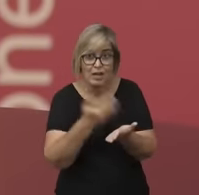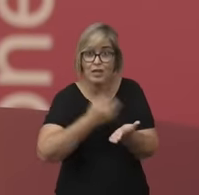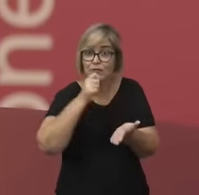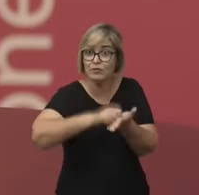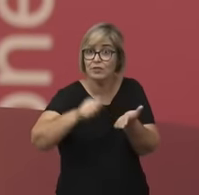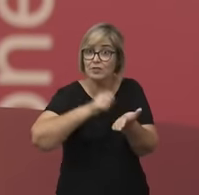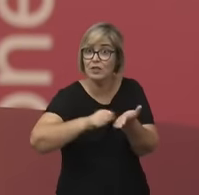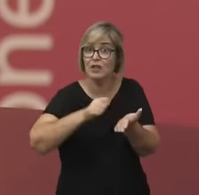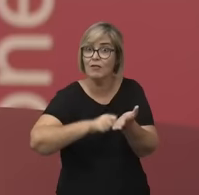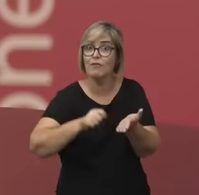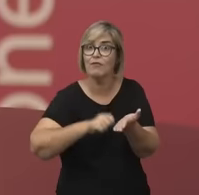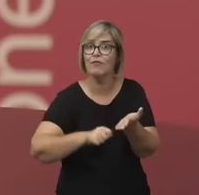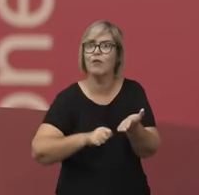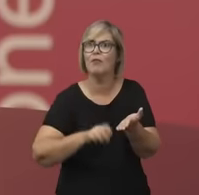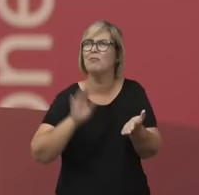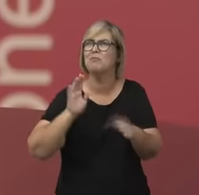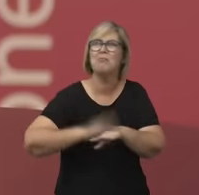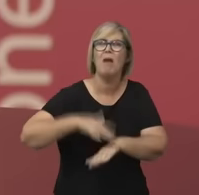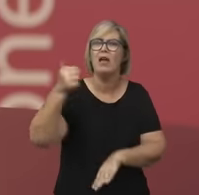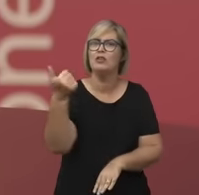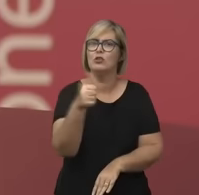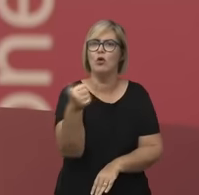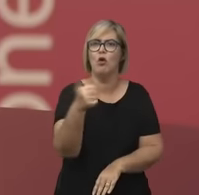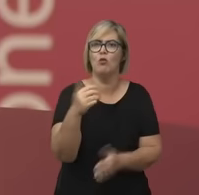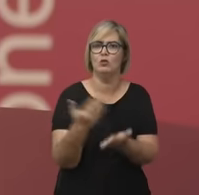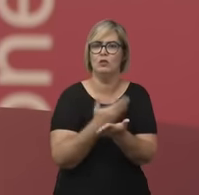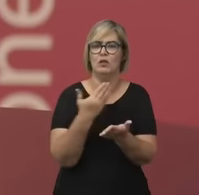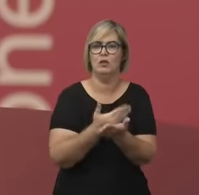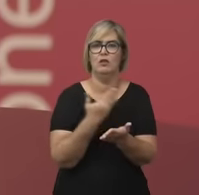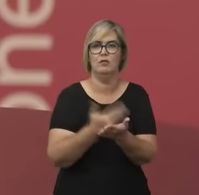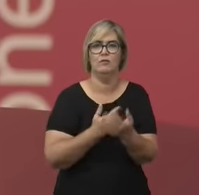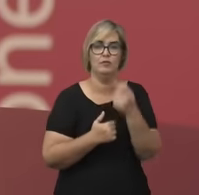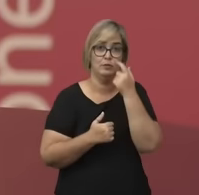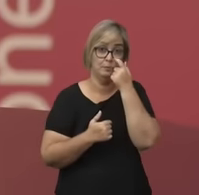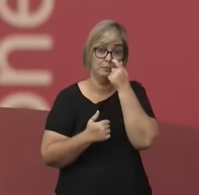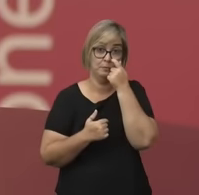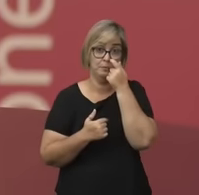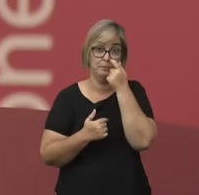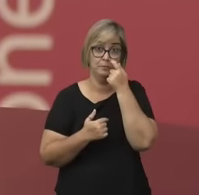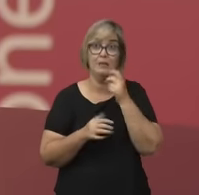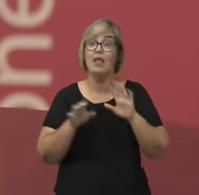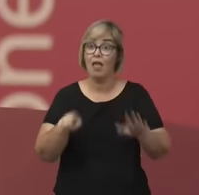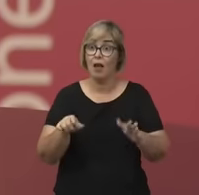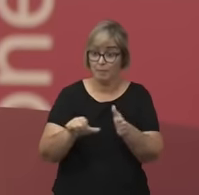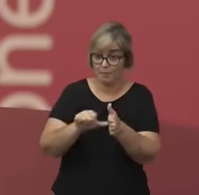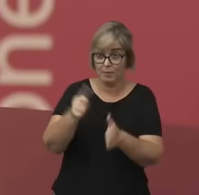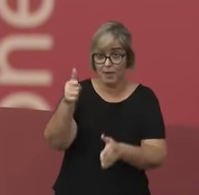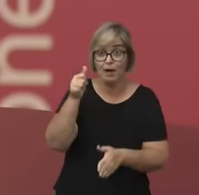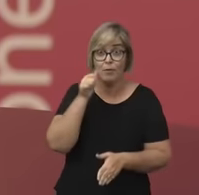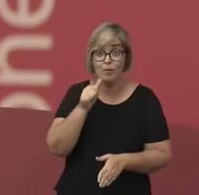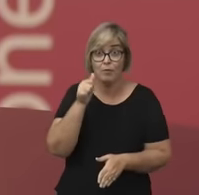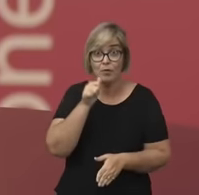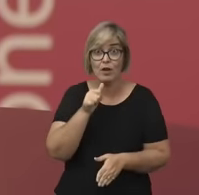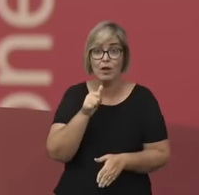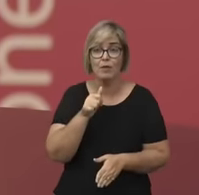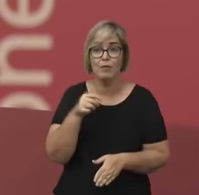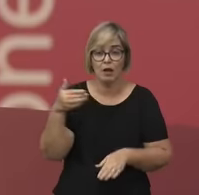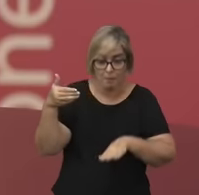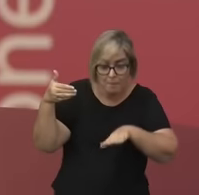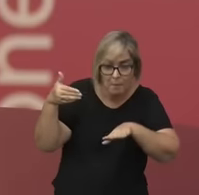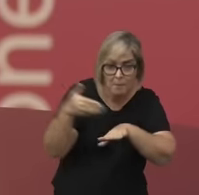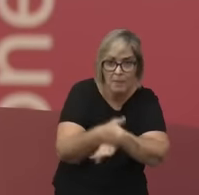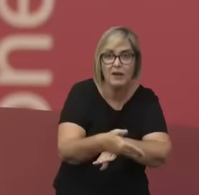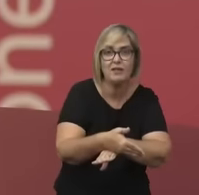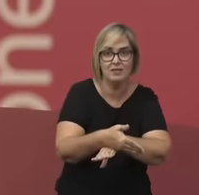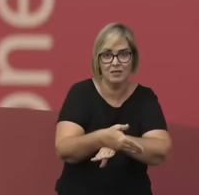Natureza. Ela escreveu mais de 11 obras. E a primeira mulher a realmente se tornar membro da Royal Society foi